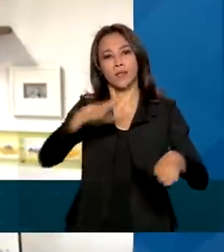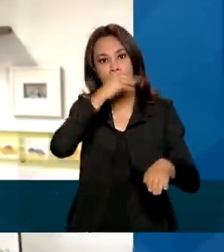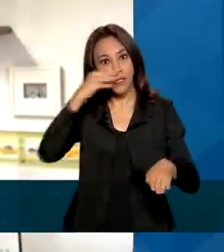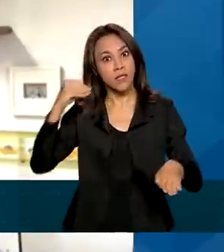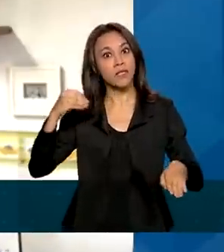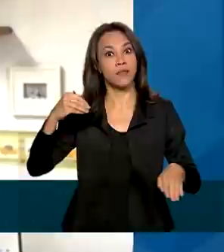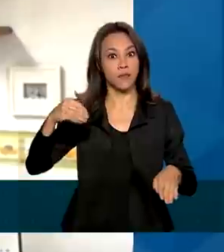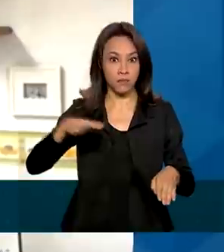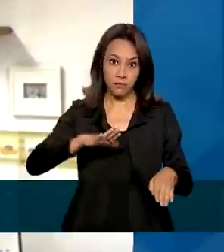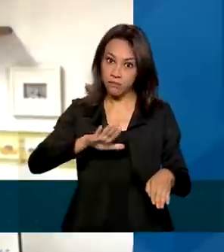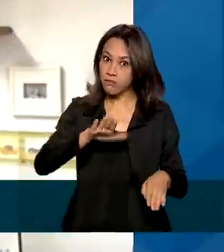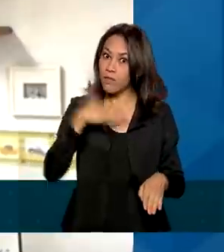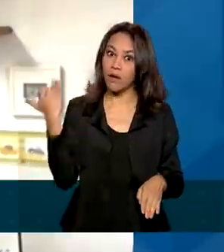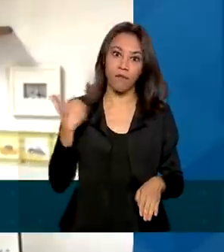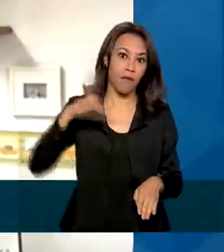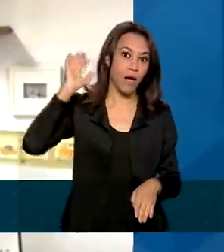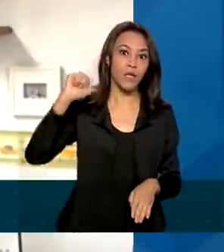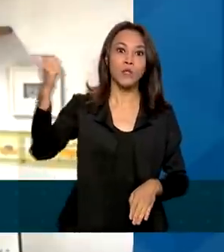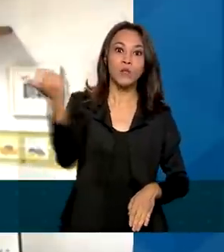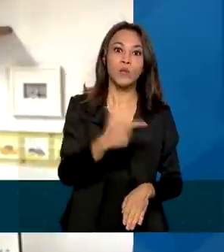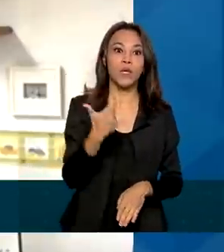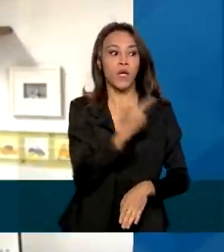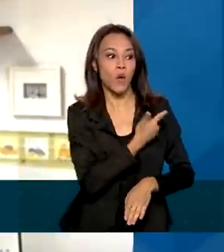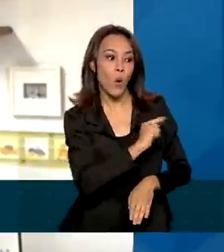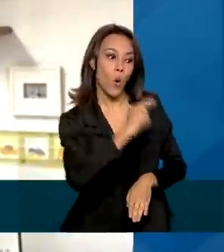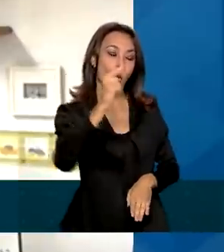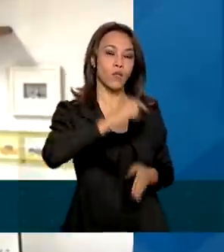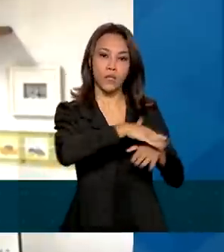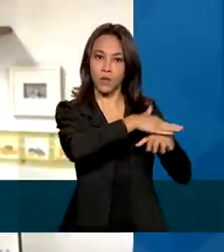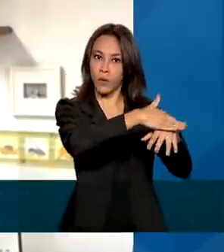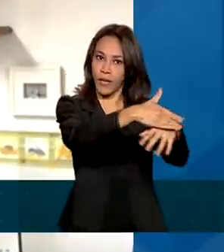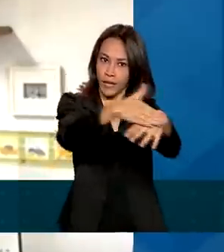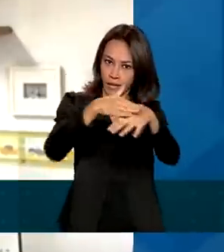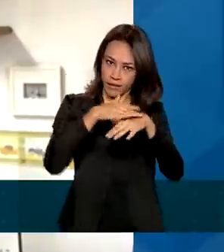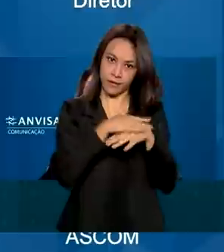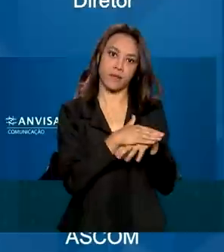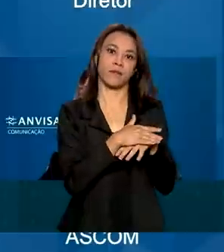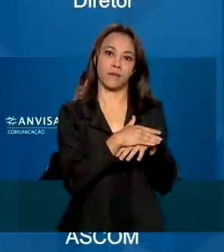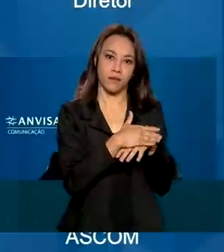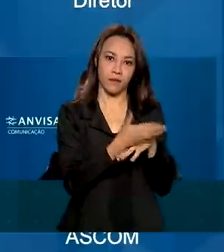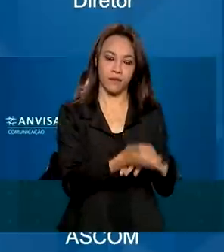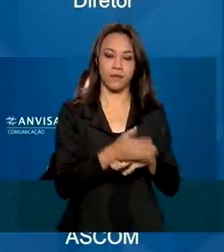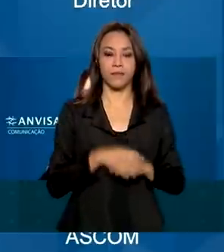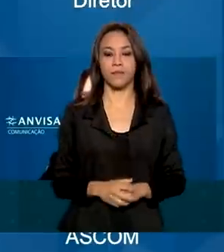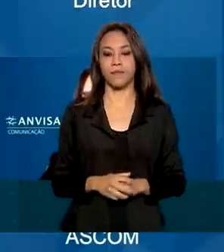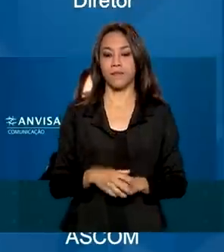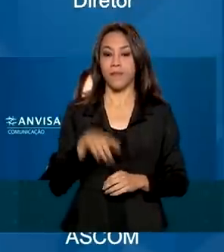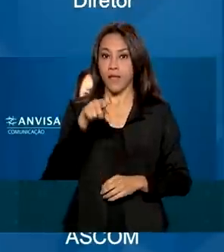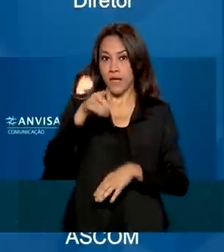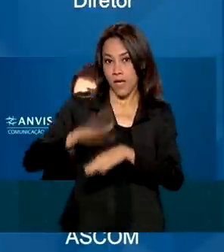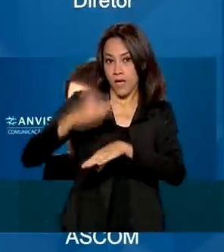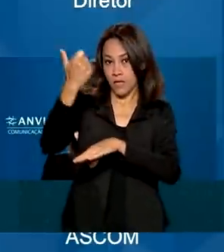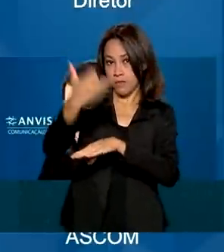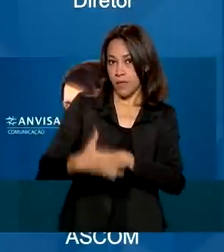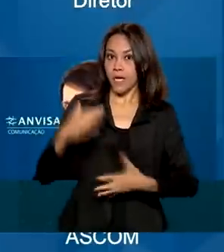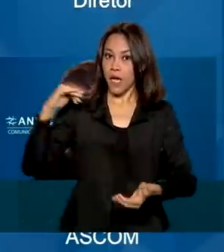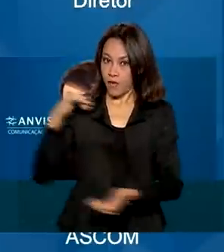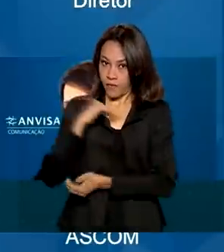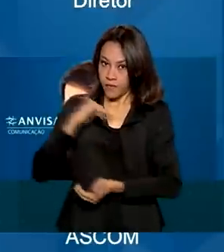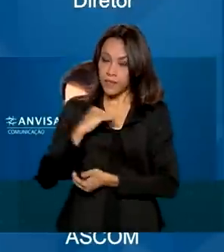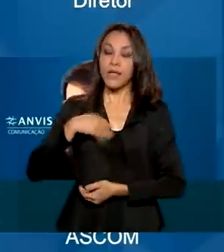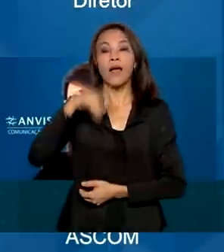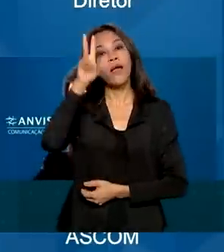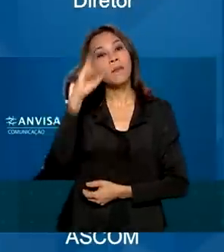mais do que todas as doenças do calendário infantil somadas juntas anualmente. Segundo a Anvisa, é importante